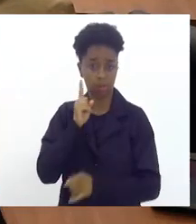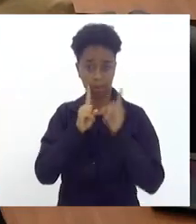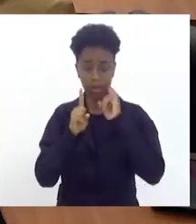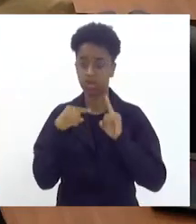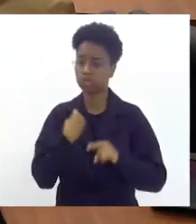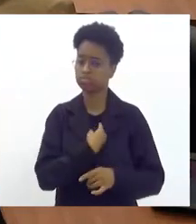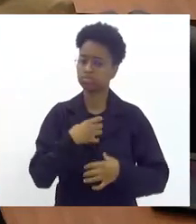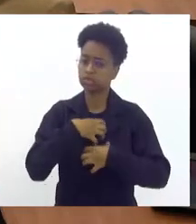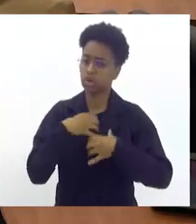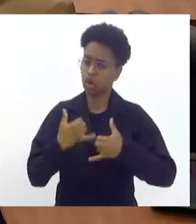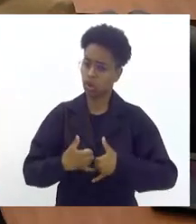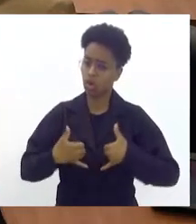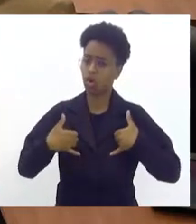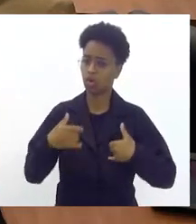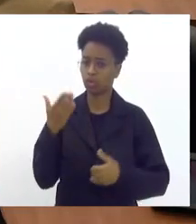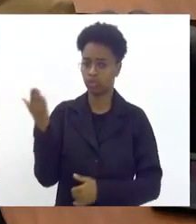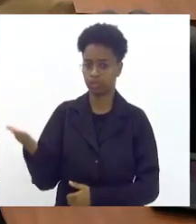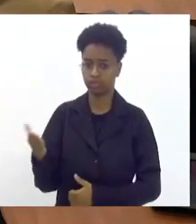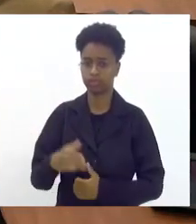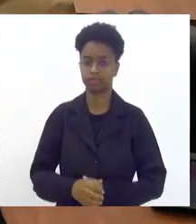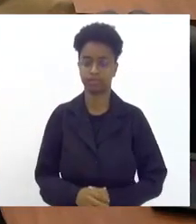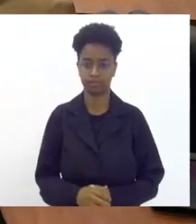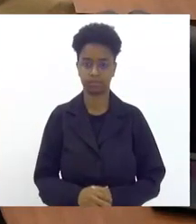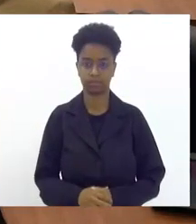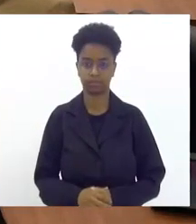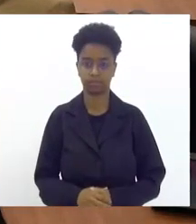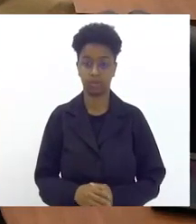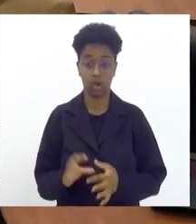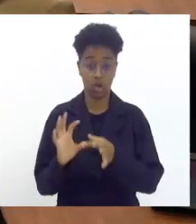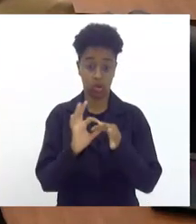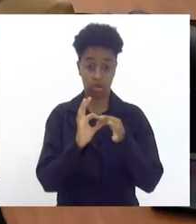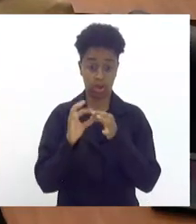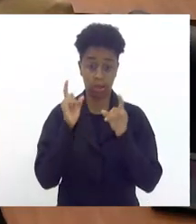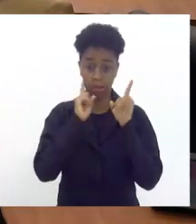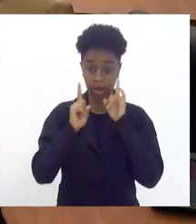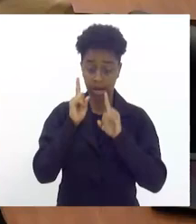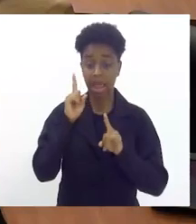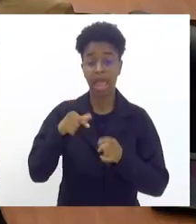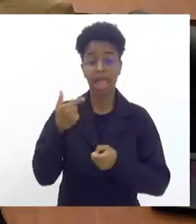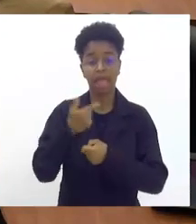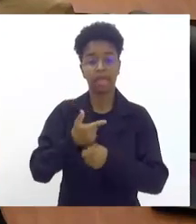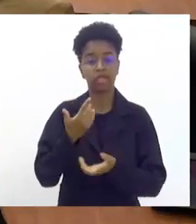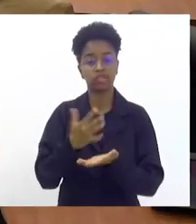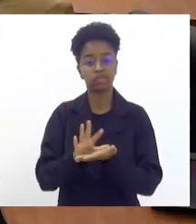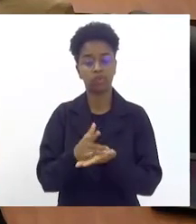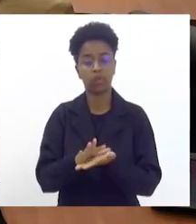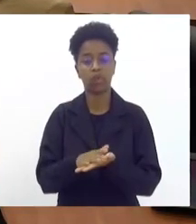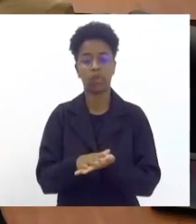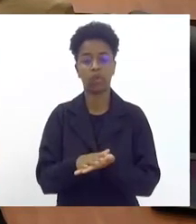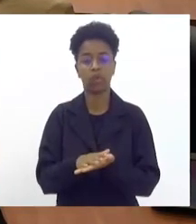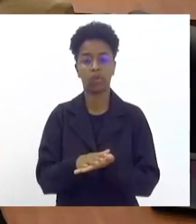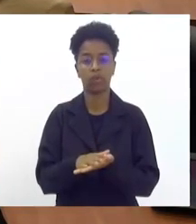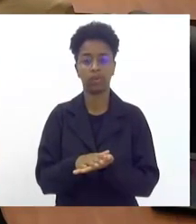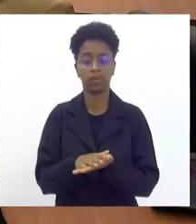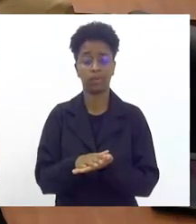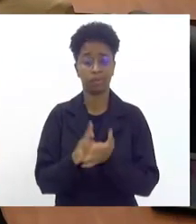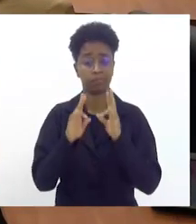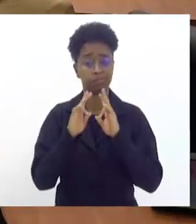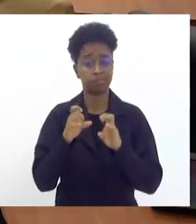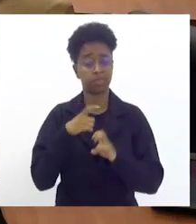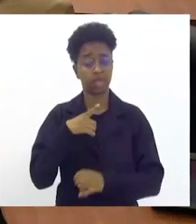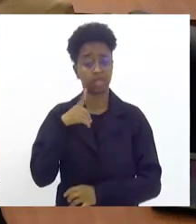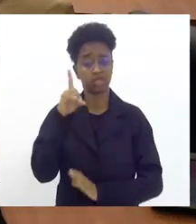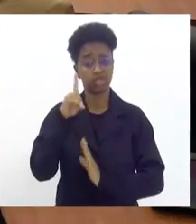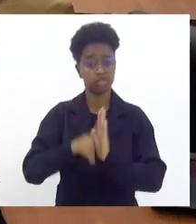orgulho da sua representação. A União de Maricá é uma escola que ela se vê no direito de estar